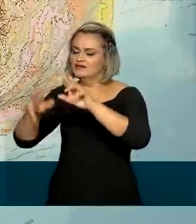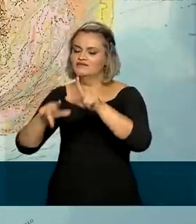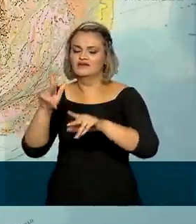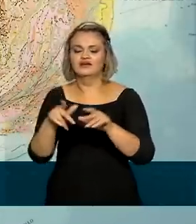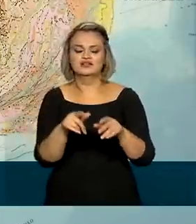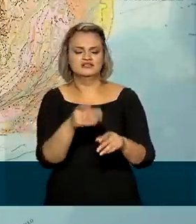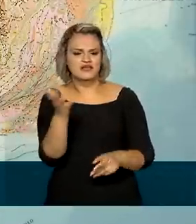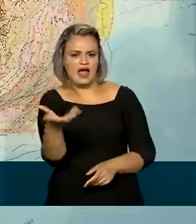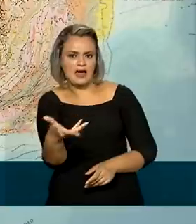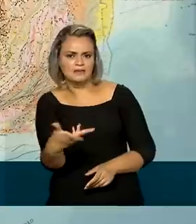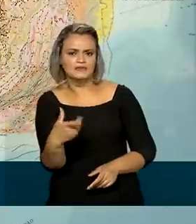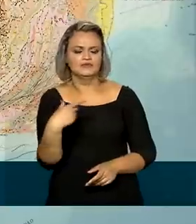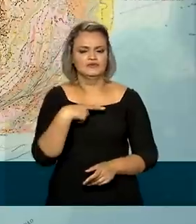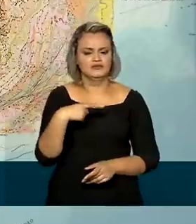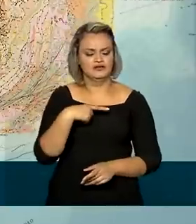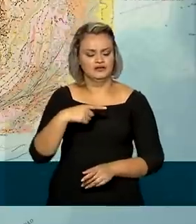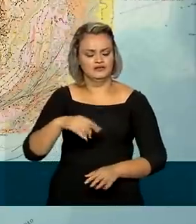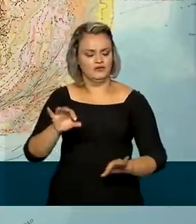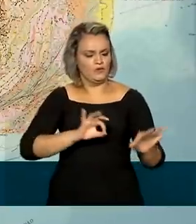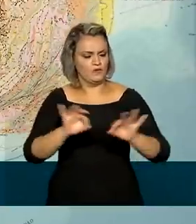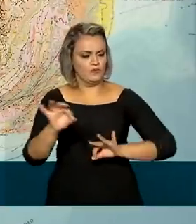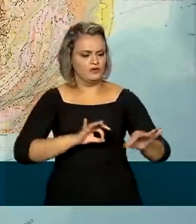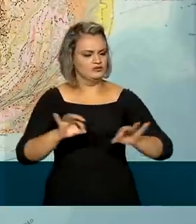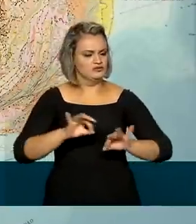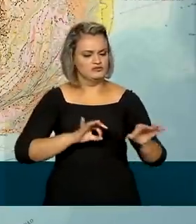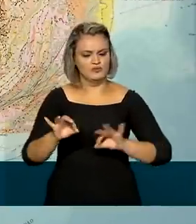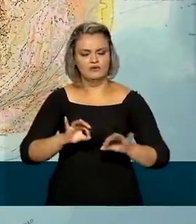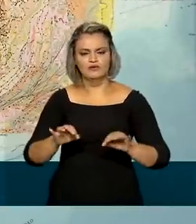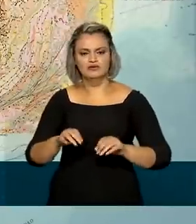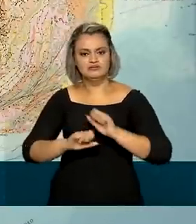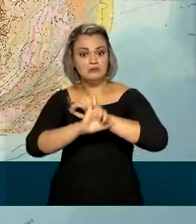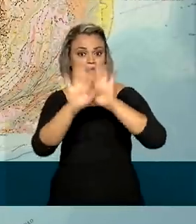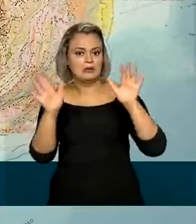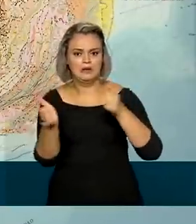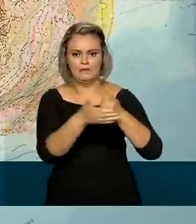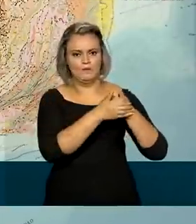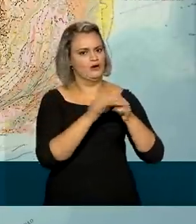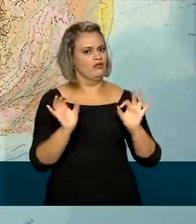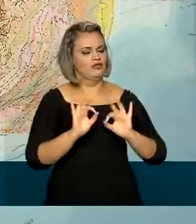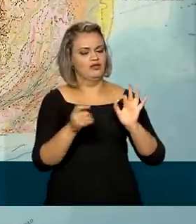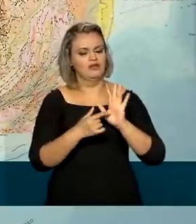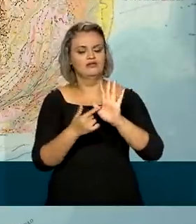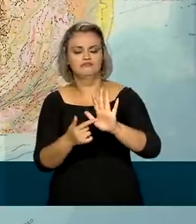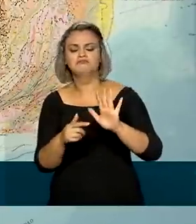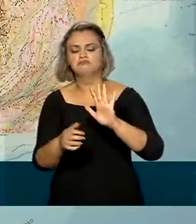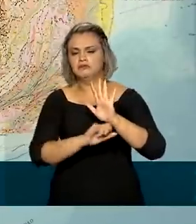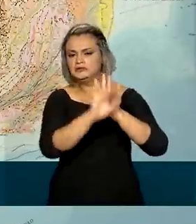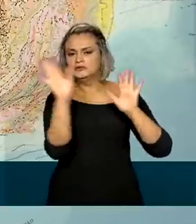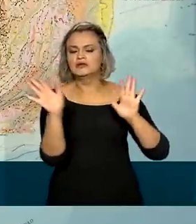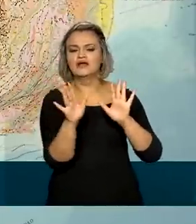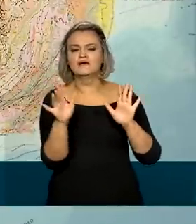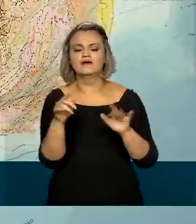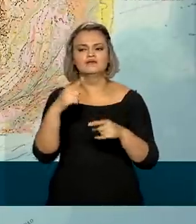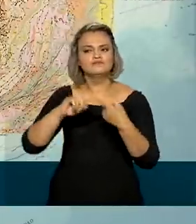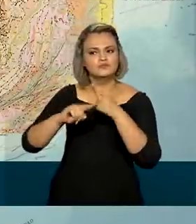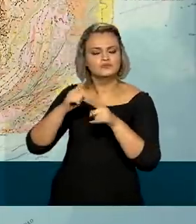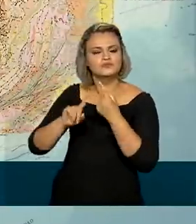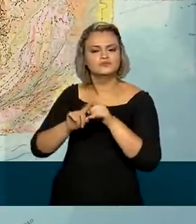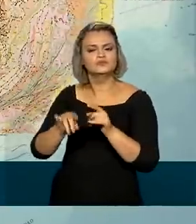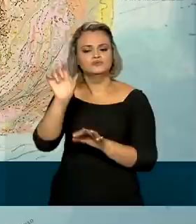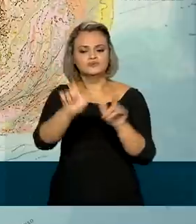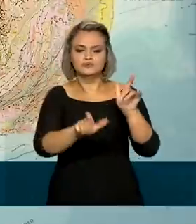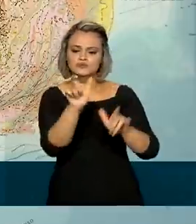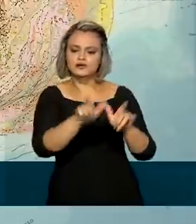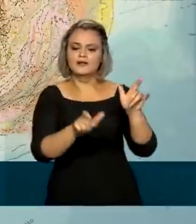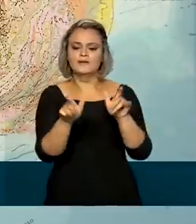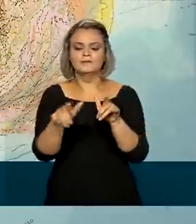tempestividade, com governança, coordenação, com transparência, porque foi uma ação muito debatida com a sociedade, com os agentes,